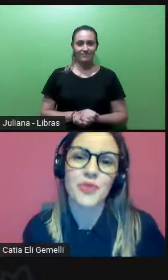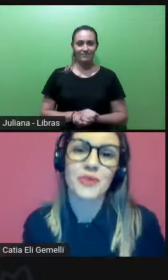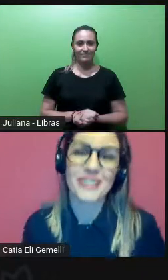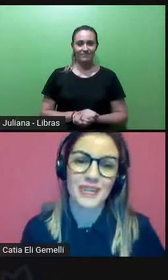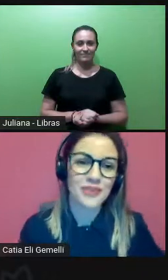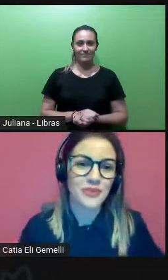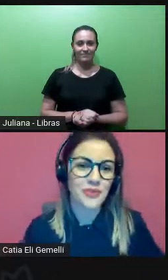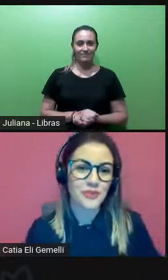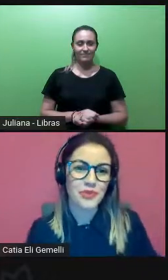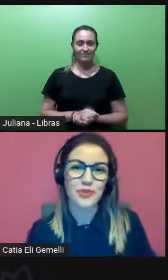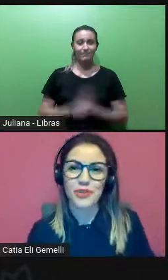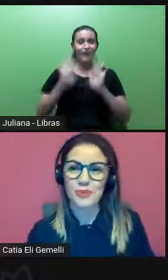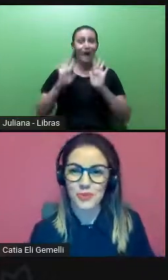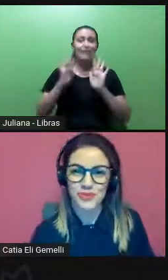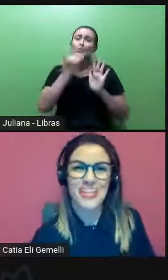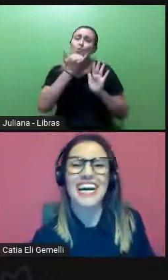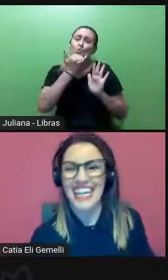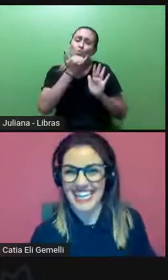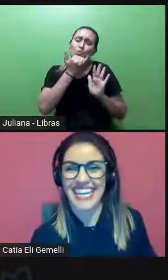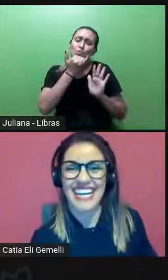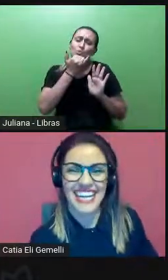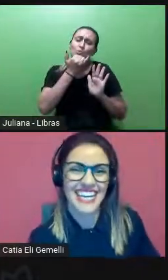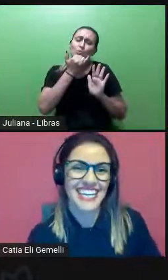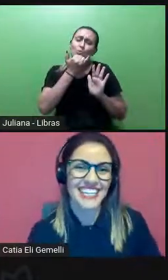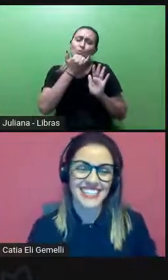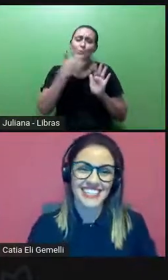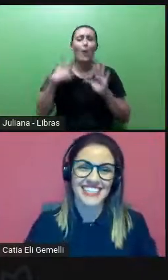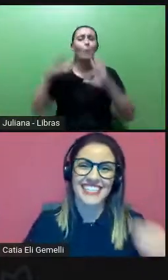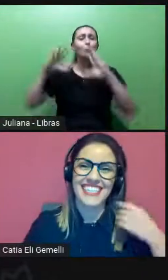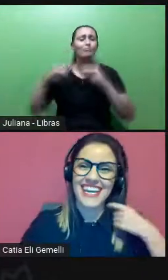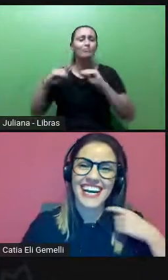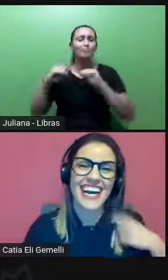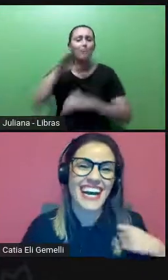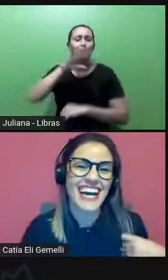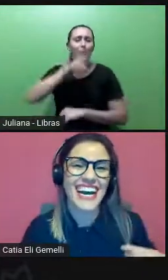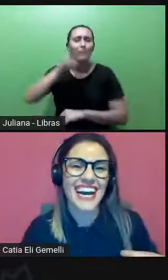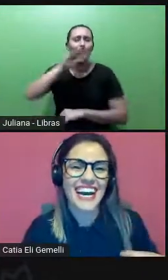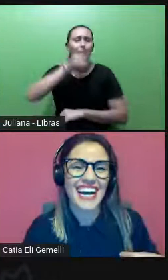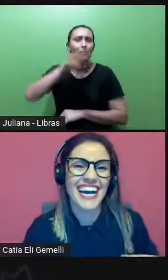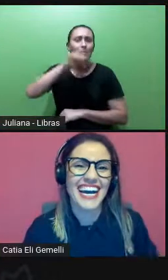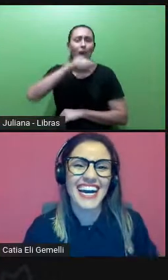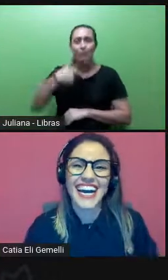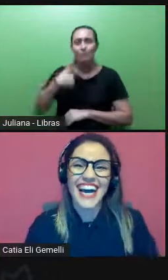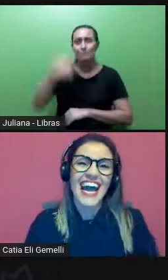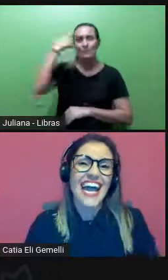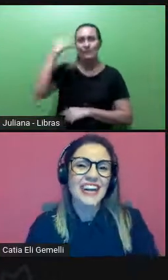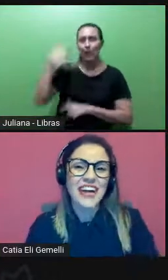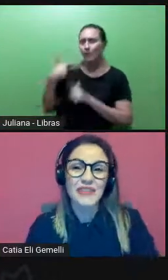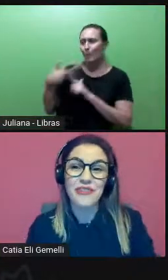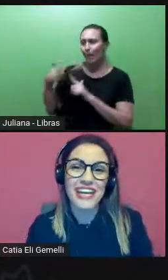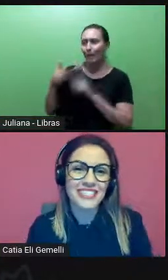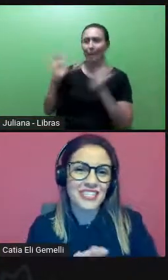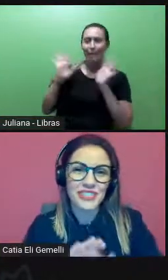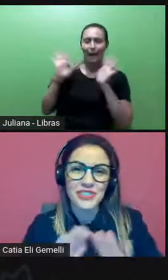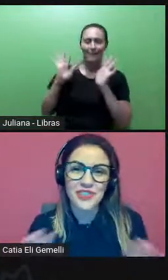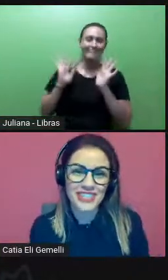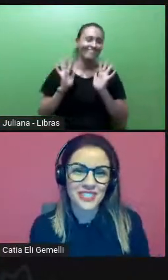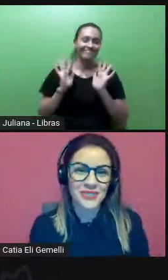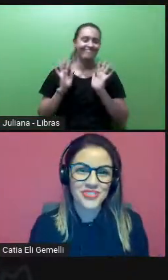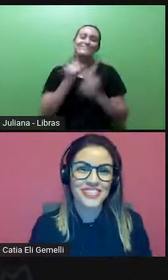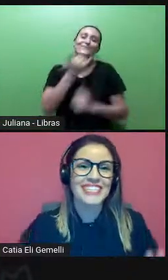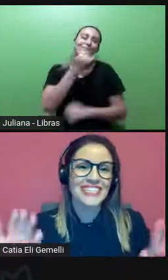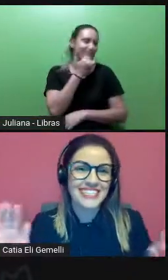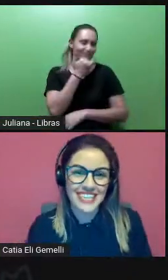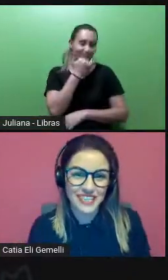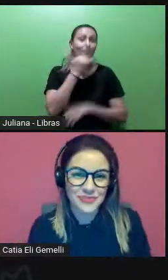Ai, desculpa. Estava com o microfone. Eu tô pensando se era problema com o meu. Eu pensei, meu Deus, não tô ouvindo. É a frase que a gente